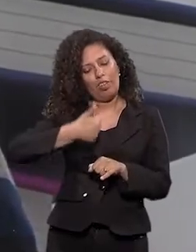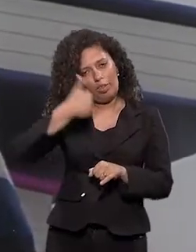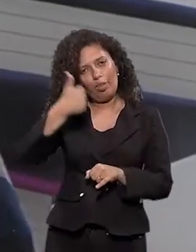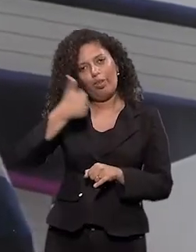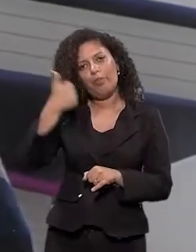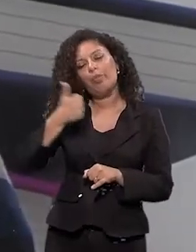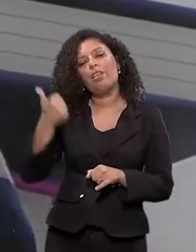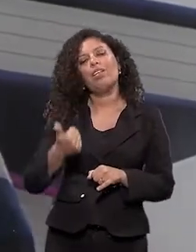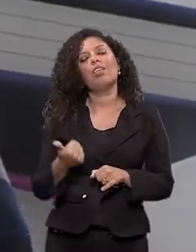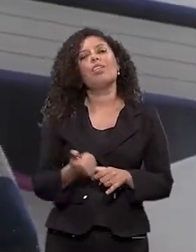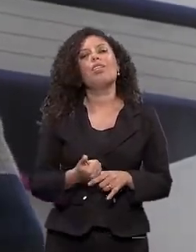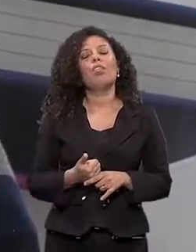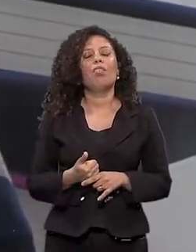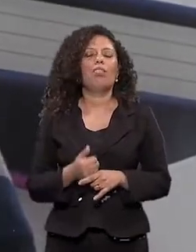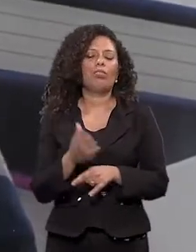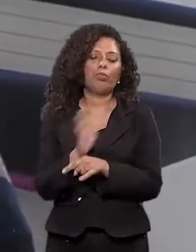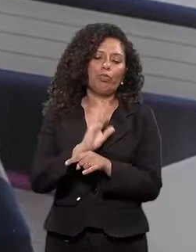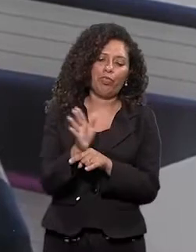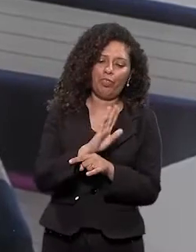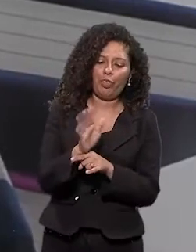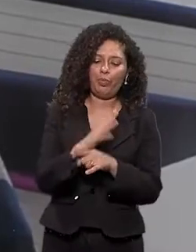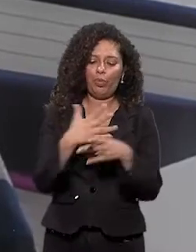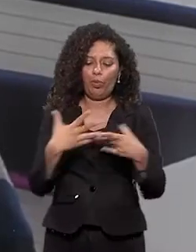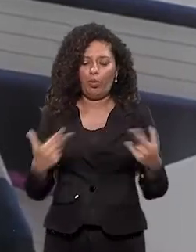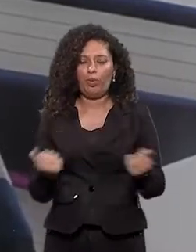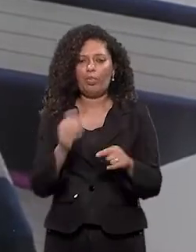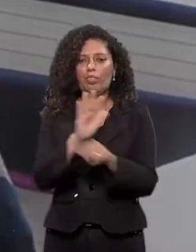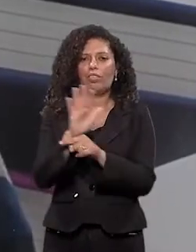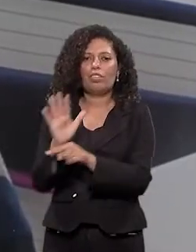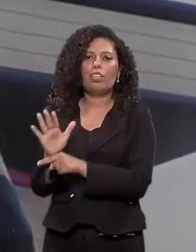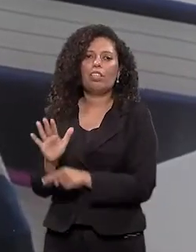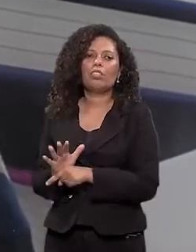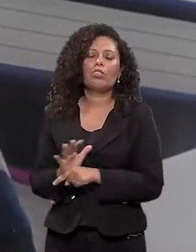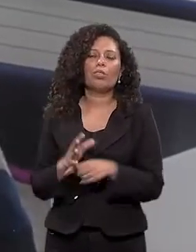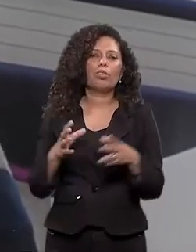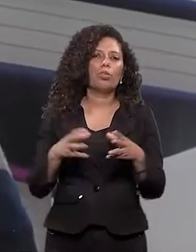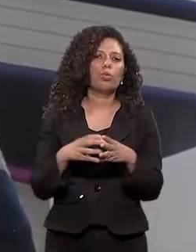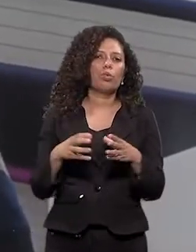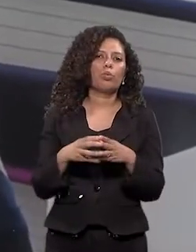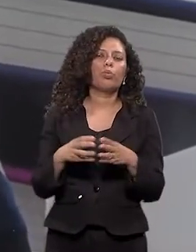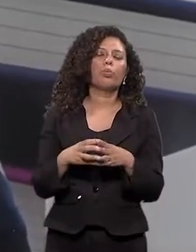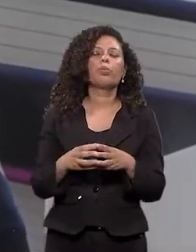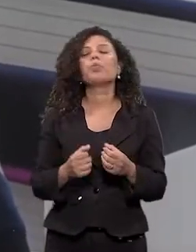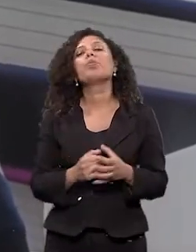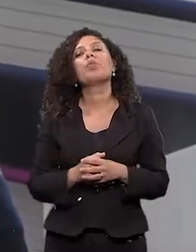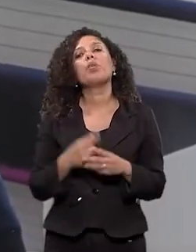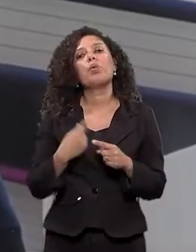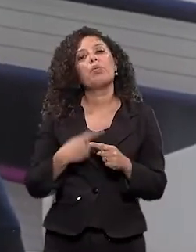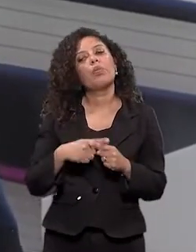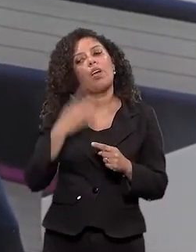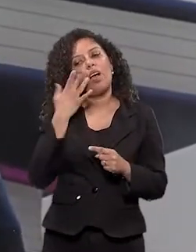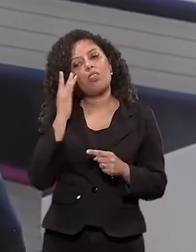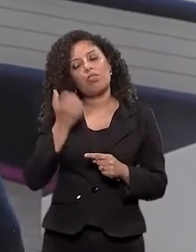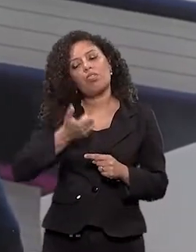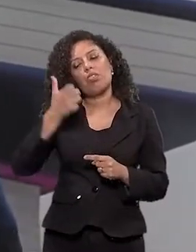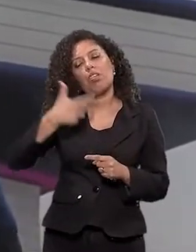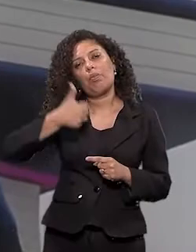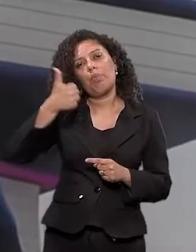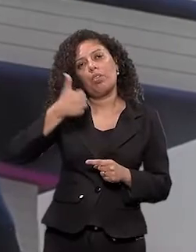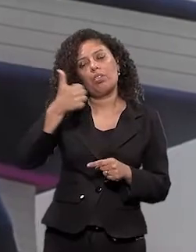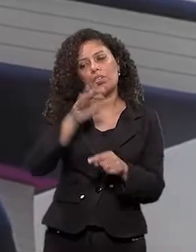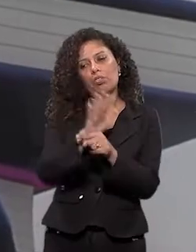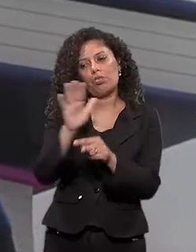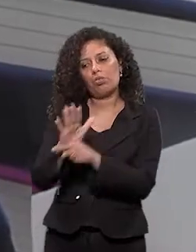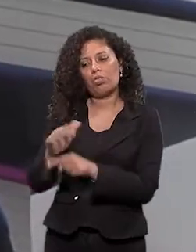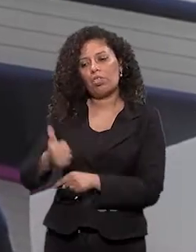disco e nos vídeos, enfim, nas coisas todas que tem lá do grupo, que eu acho que vai ser mais rico, assim, vai dar para